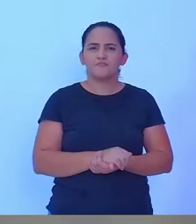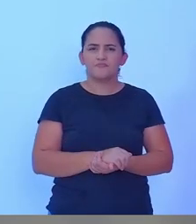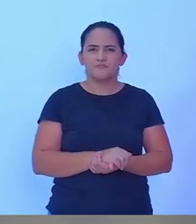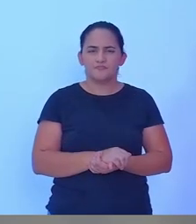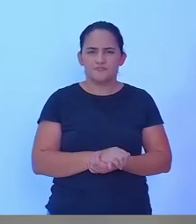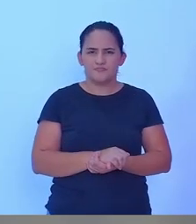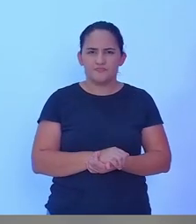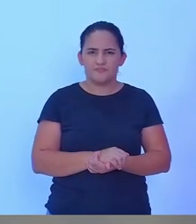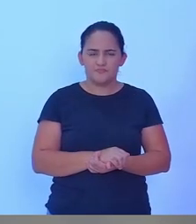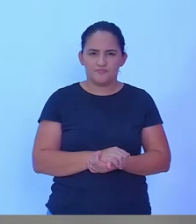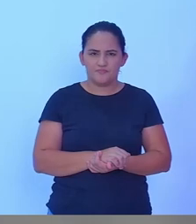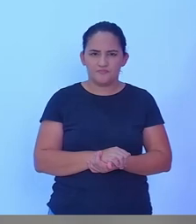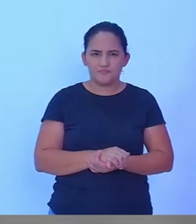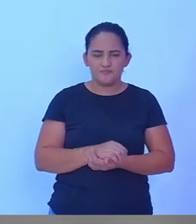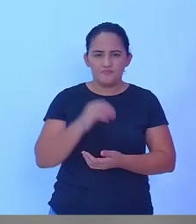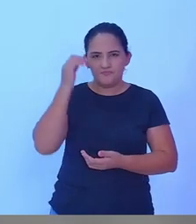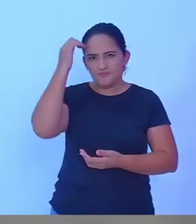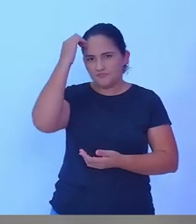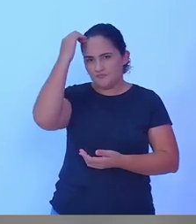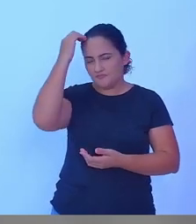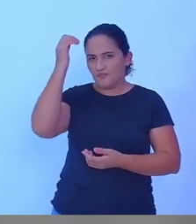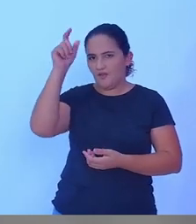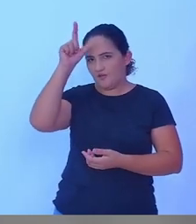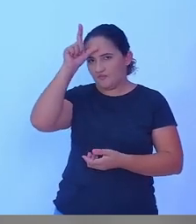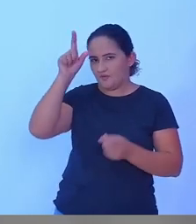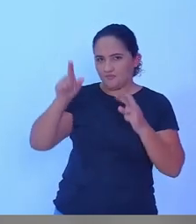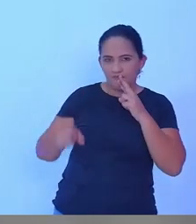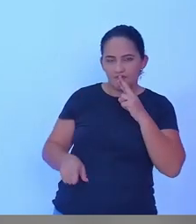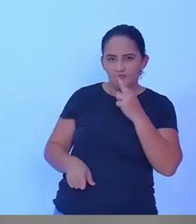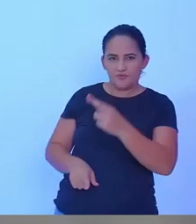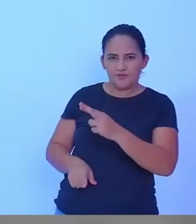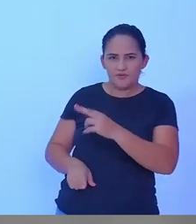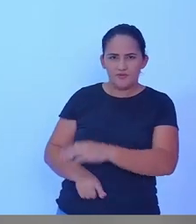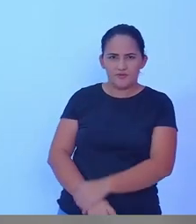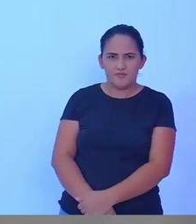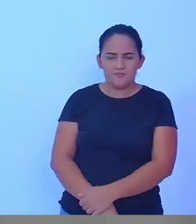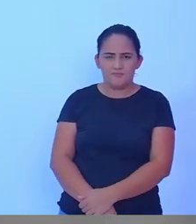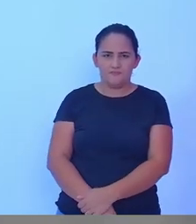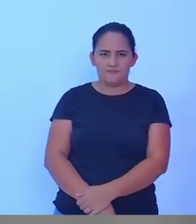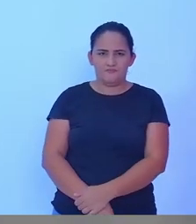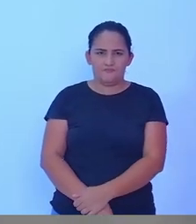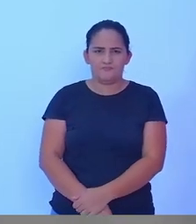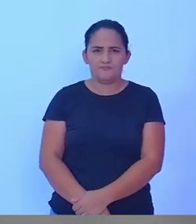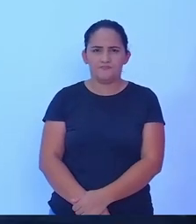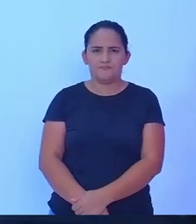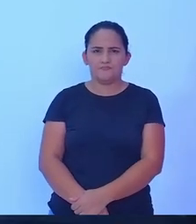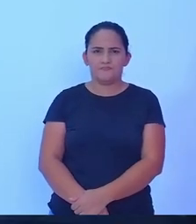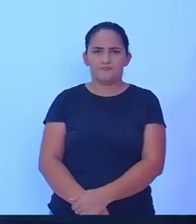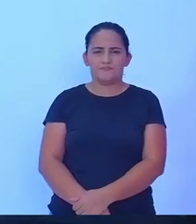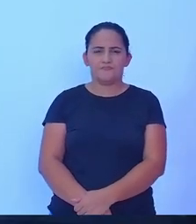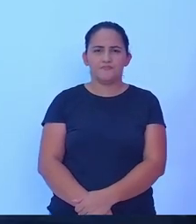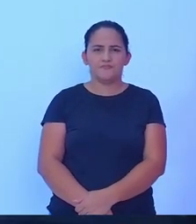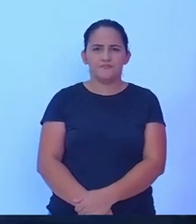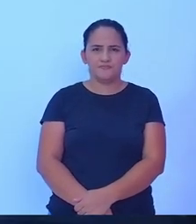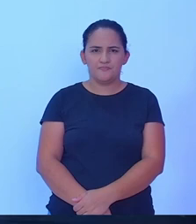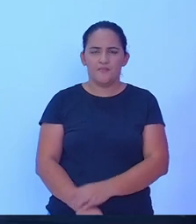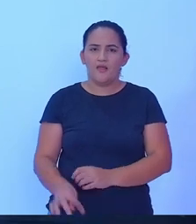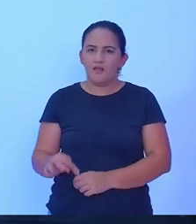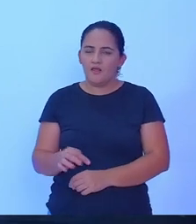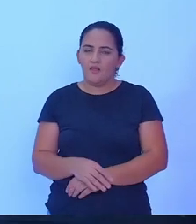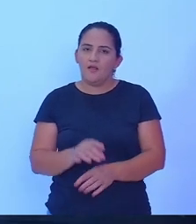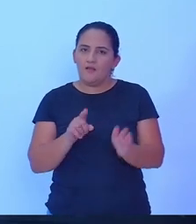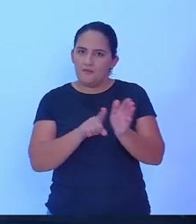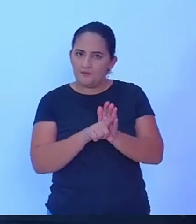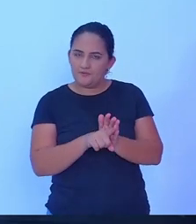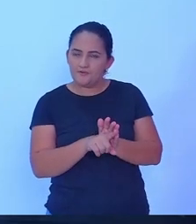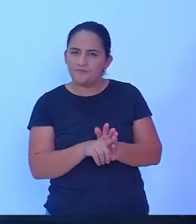responderá a partir daí em dois minutos. Thiago tem 30 segundos. Sr. Lucindo, eu quero